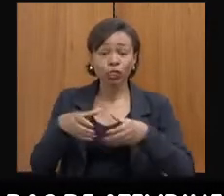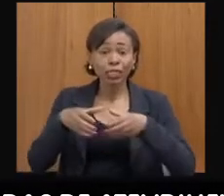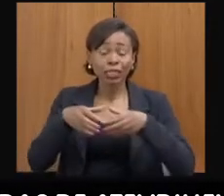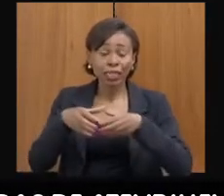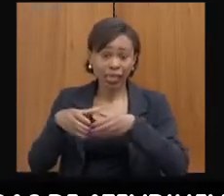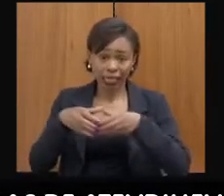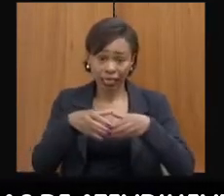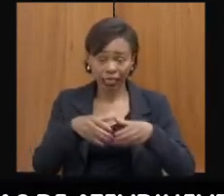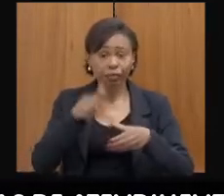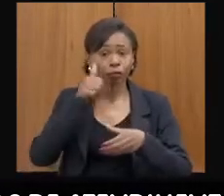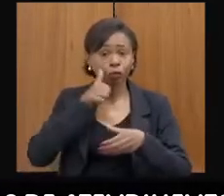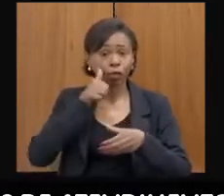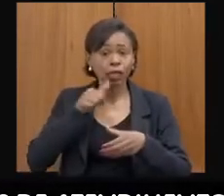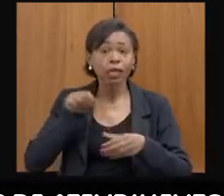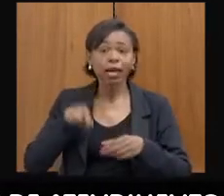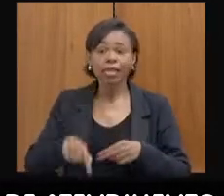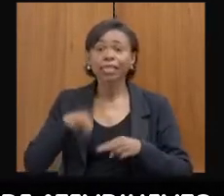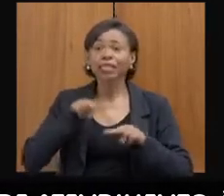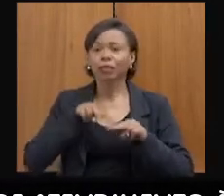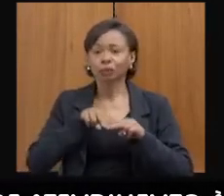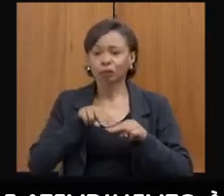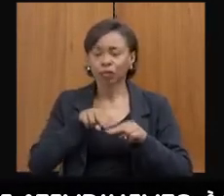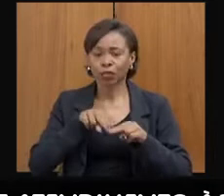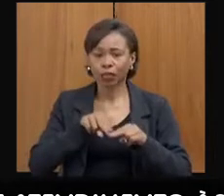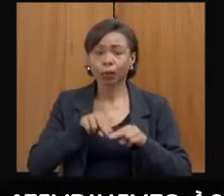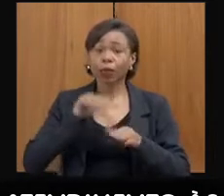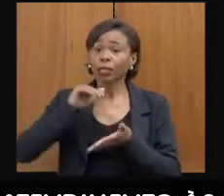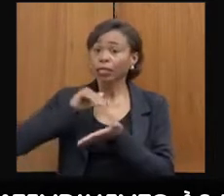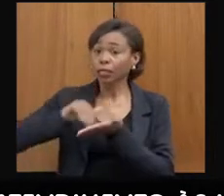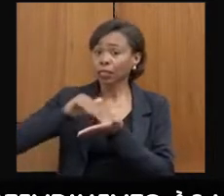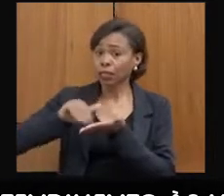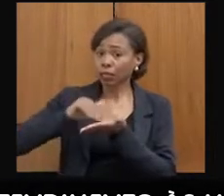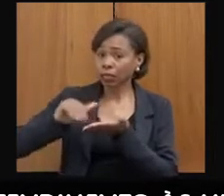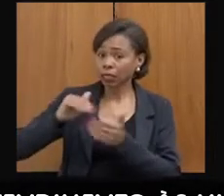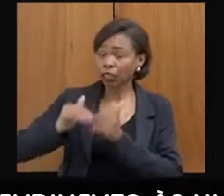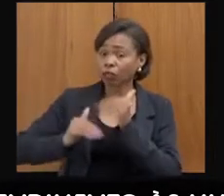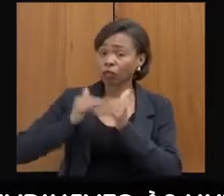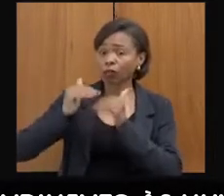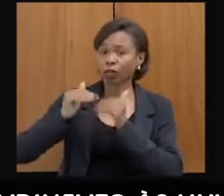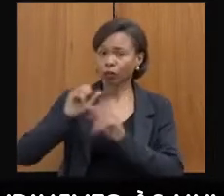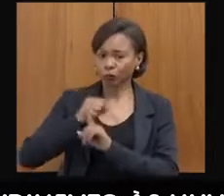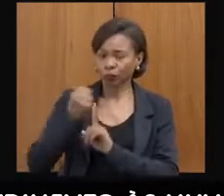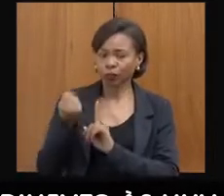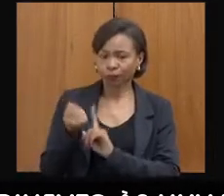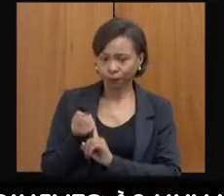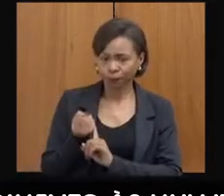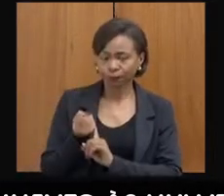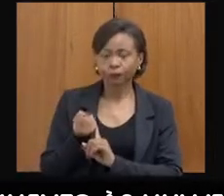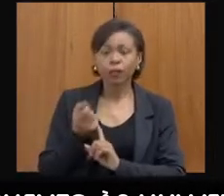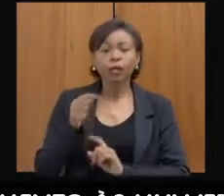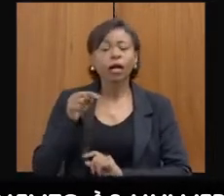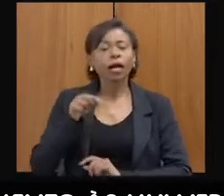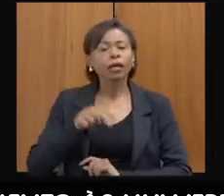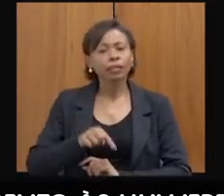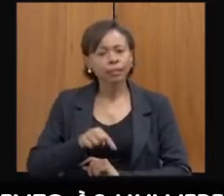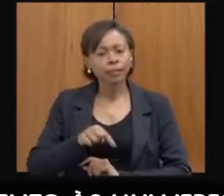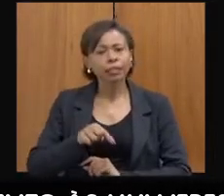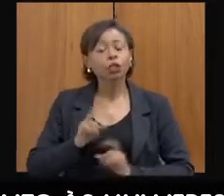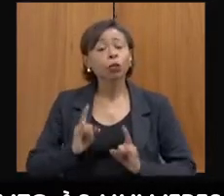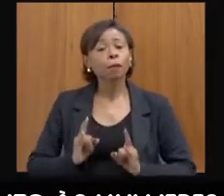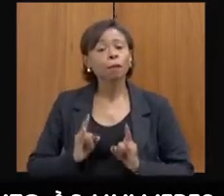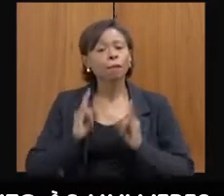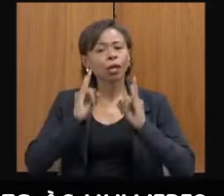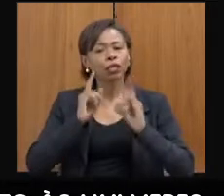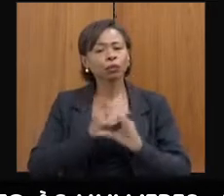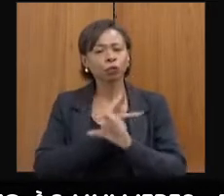do município de Uberaba, pertence à Secretaria de Desenvolvimento Social, e nós estamos no mesmo prédio da Polícia